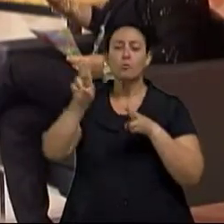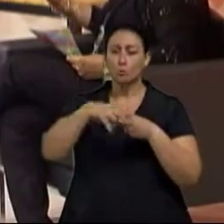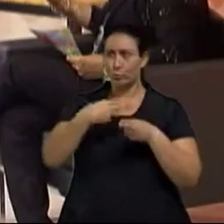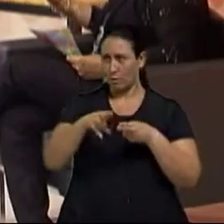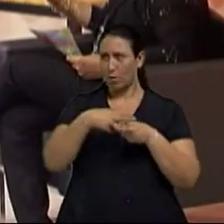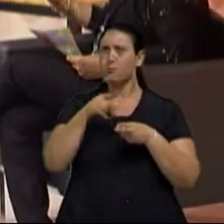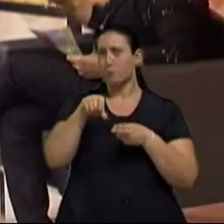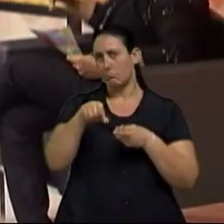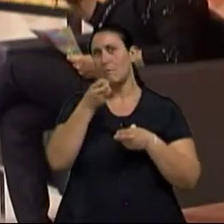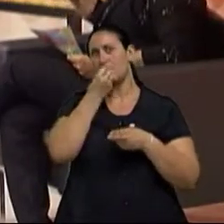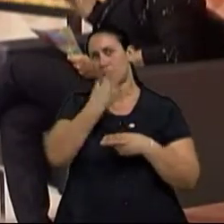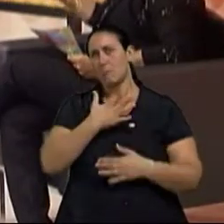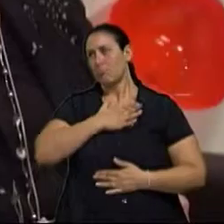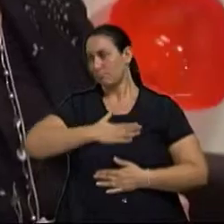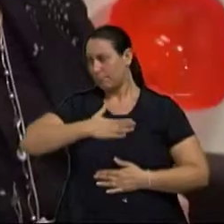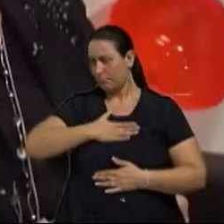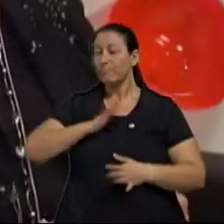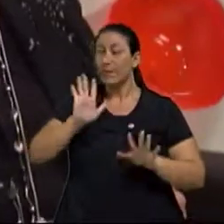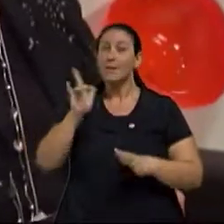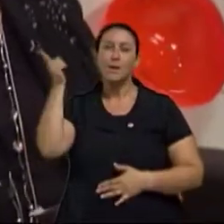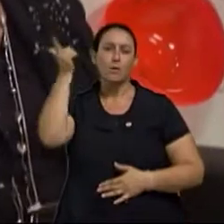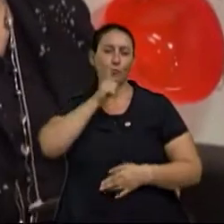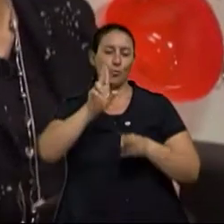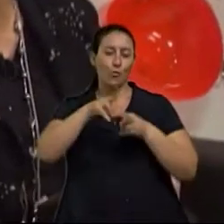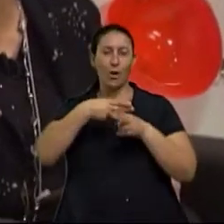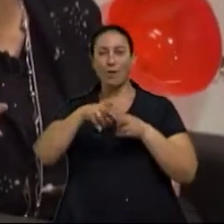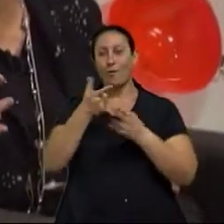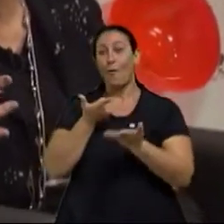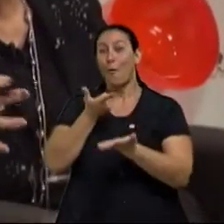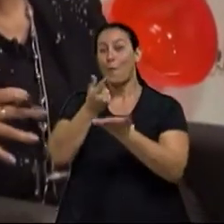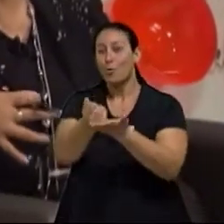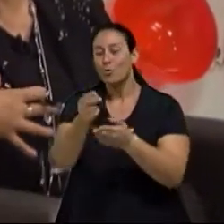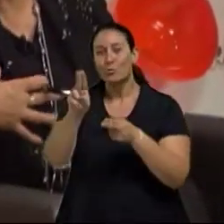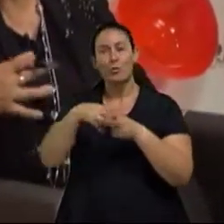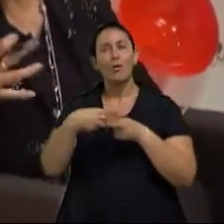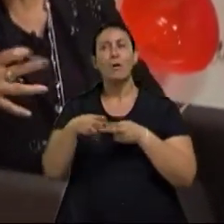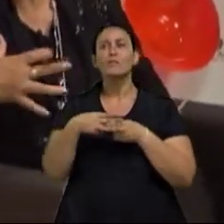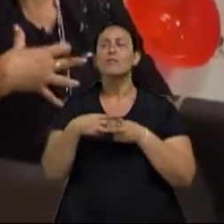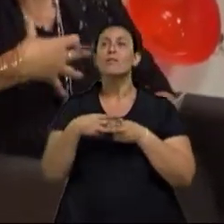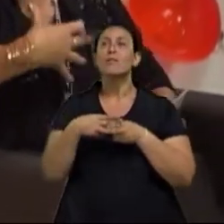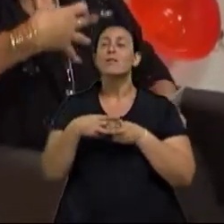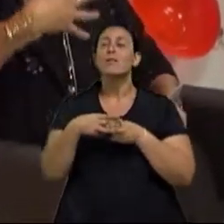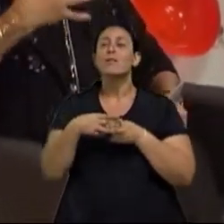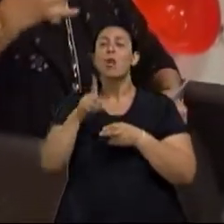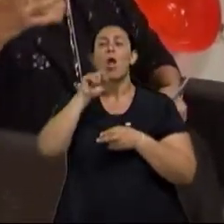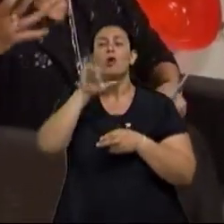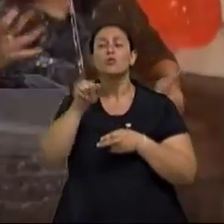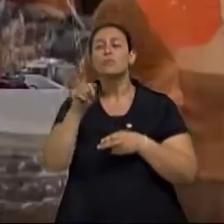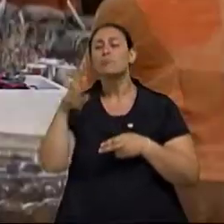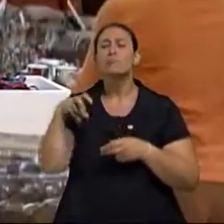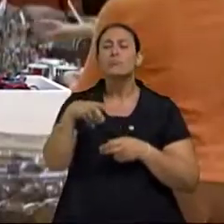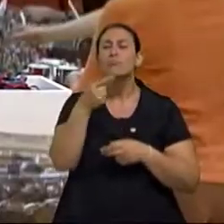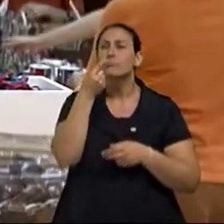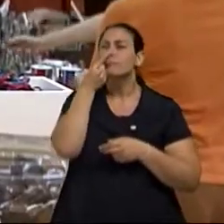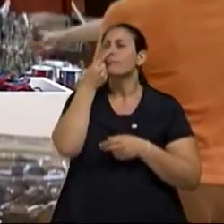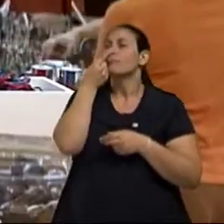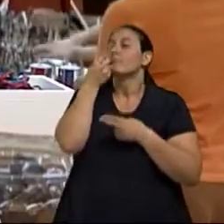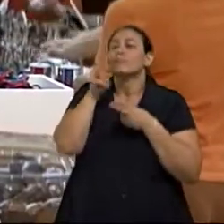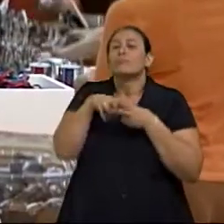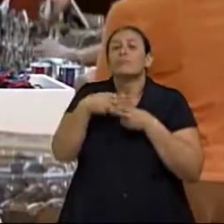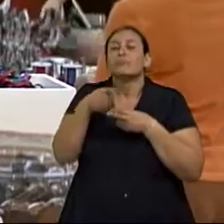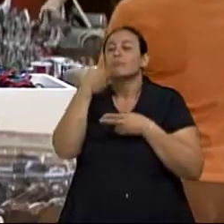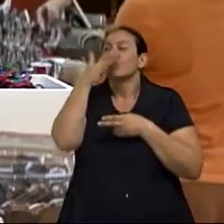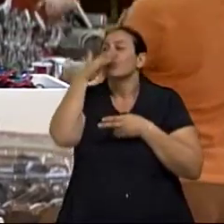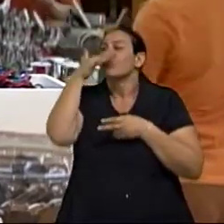que é o bem-estar, já sim, ganhou chocolate, foi comprar chocolate, passou pela loja, sentiu um cheirinho do chocolate,